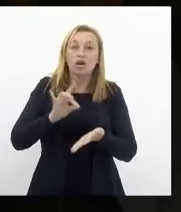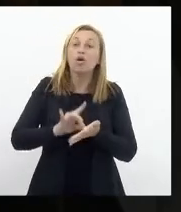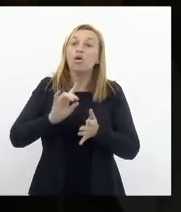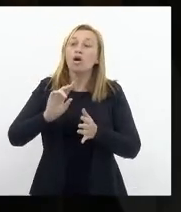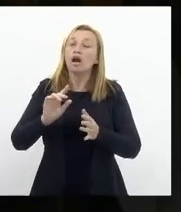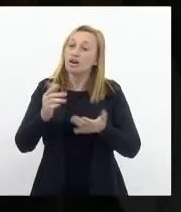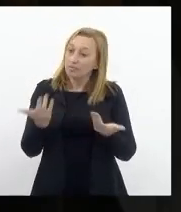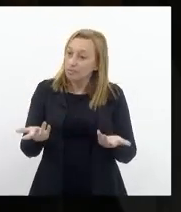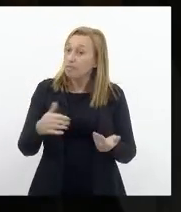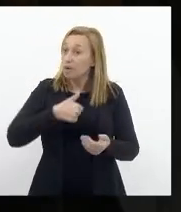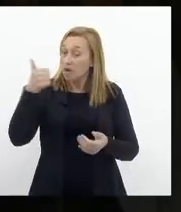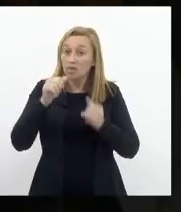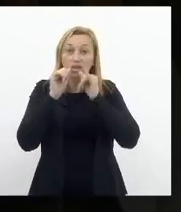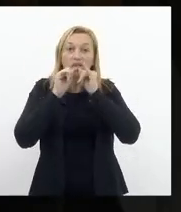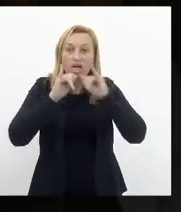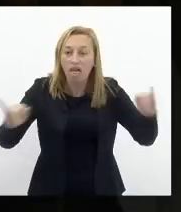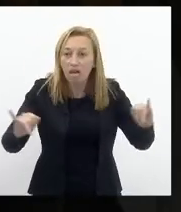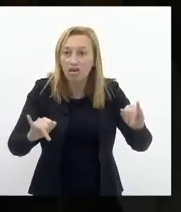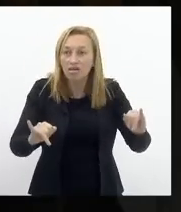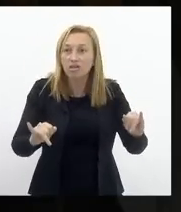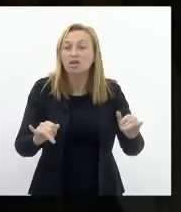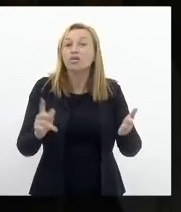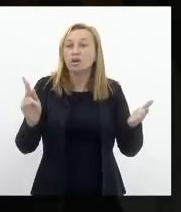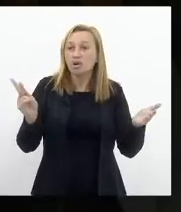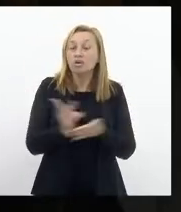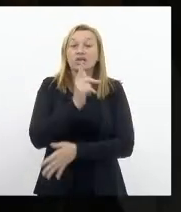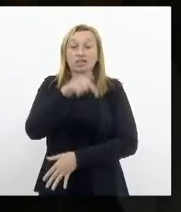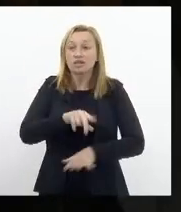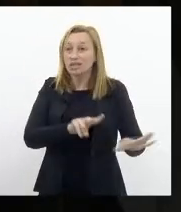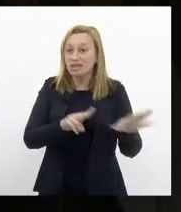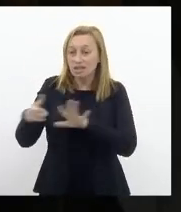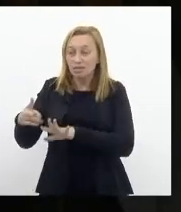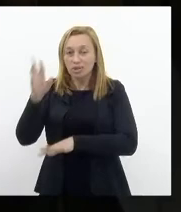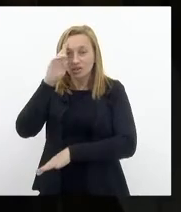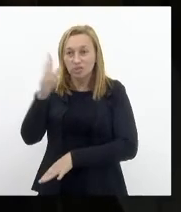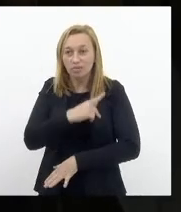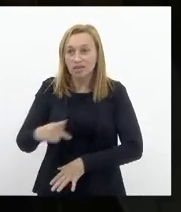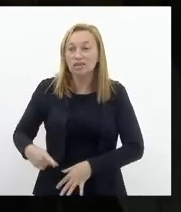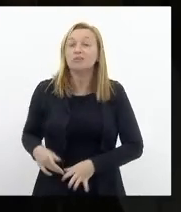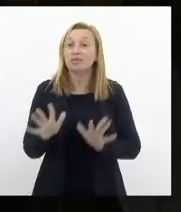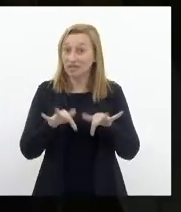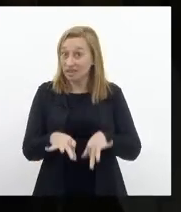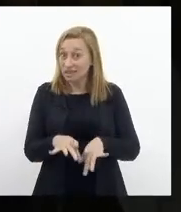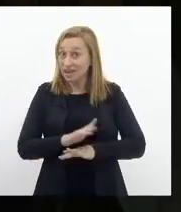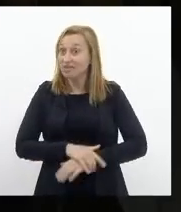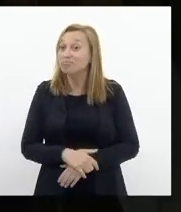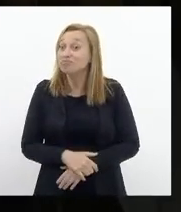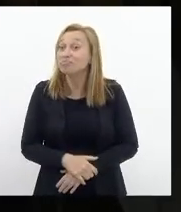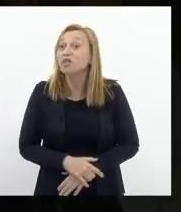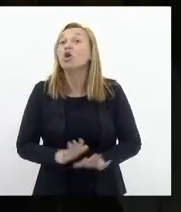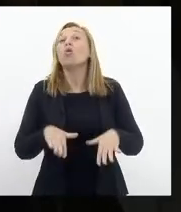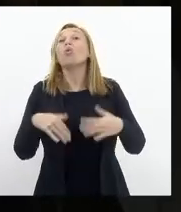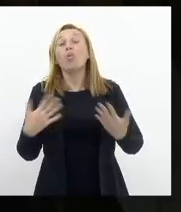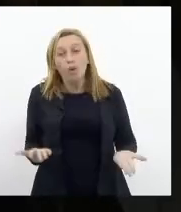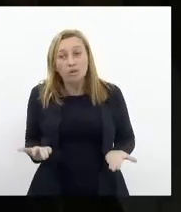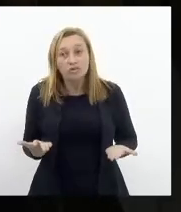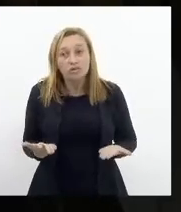plateia. jogar para a plateia foi o que aconteceu aqui nessa semana, senhora presidente, para concluir, quando,